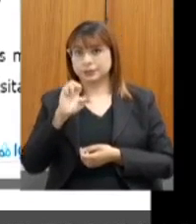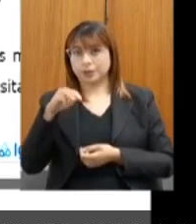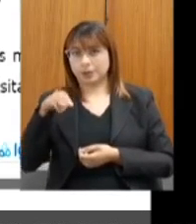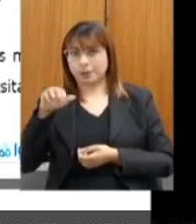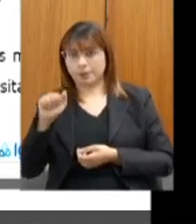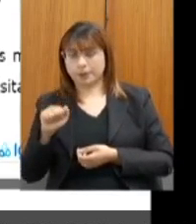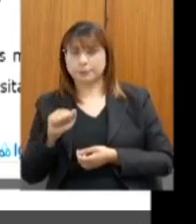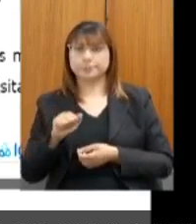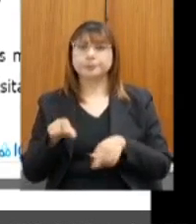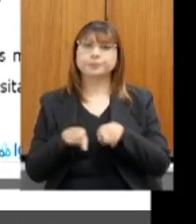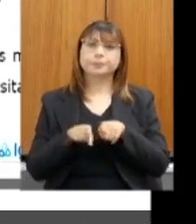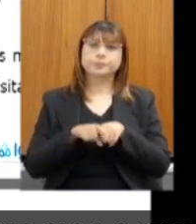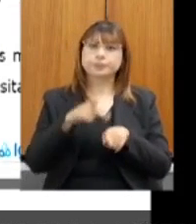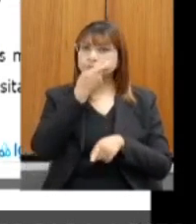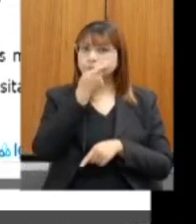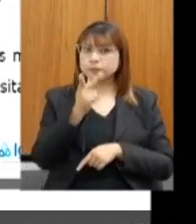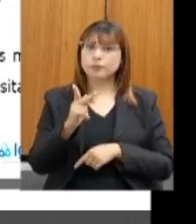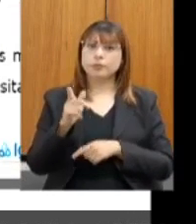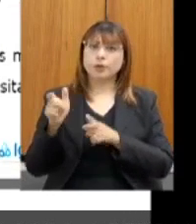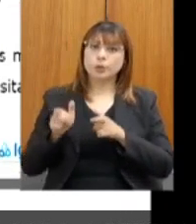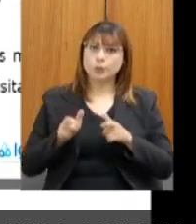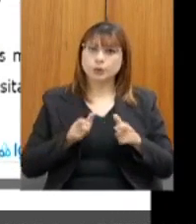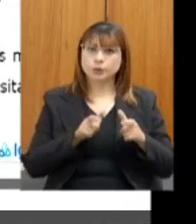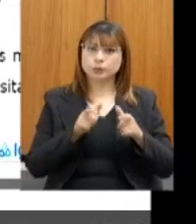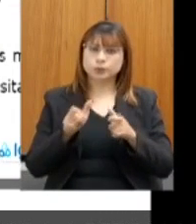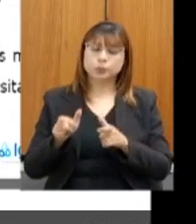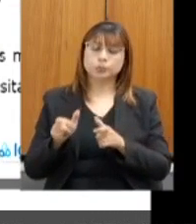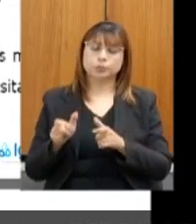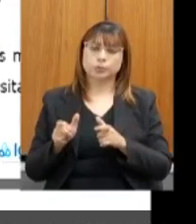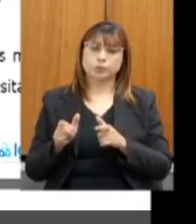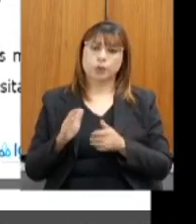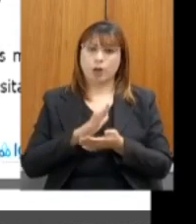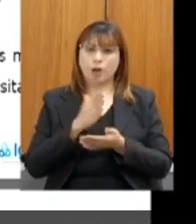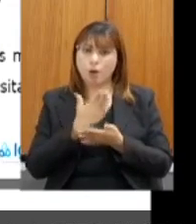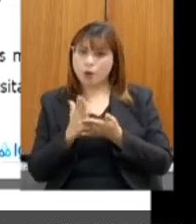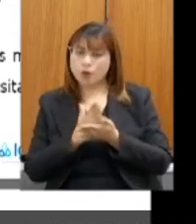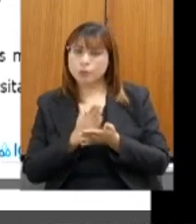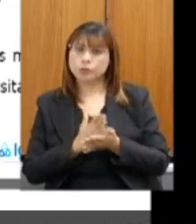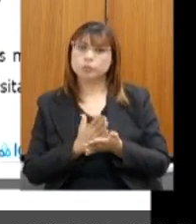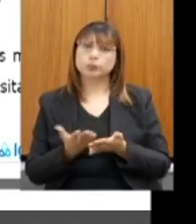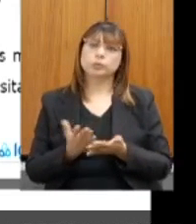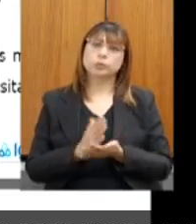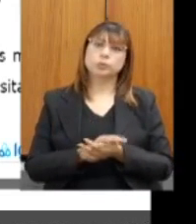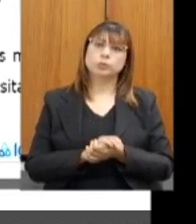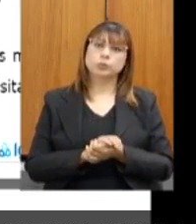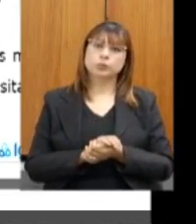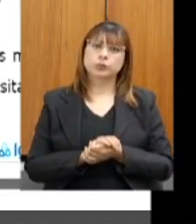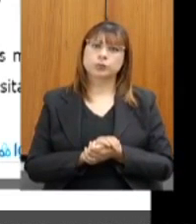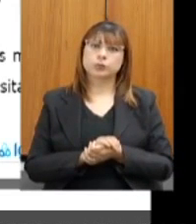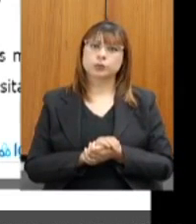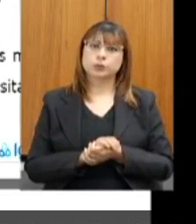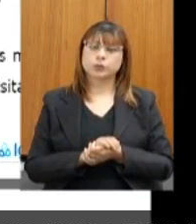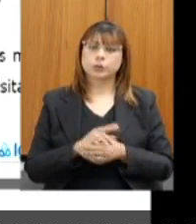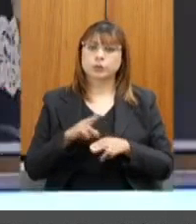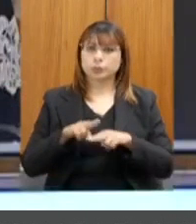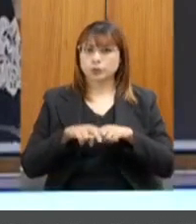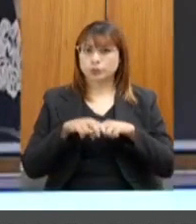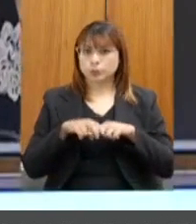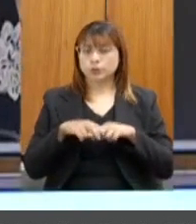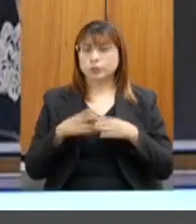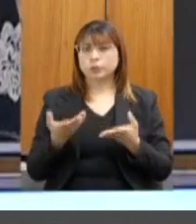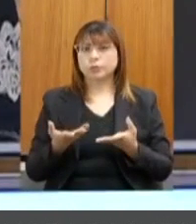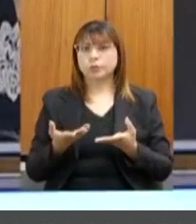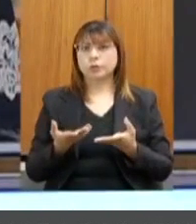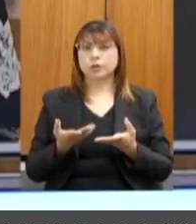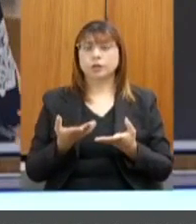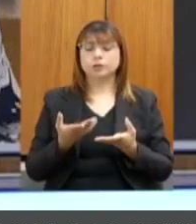visitação em algumas unidades de conservação, em função das condições estabelecidas no